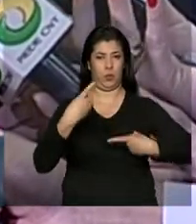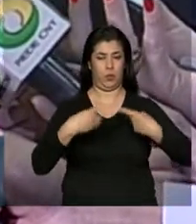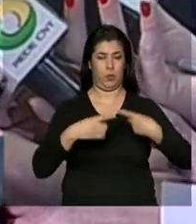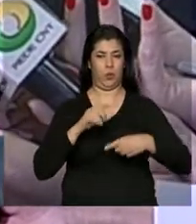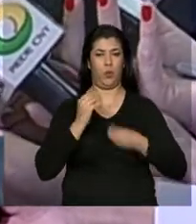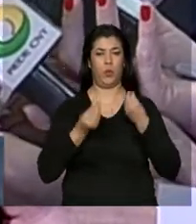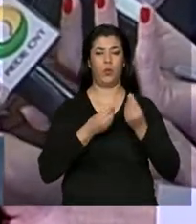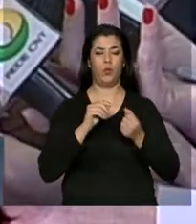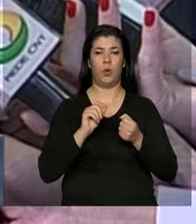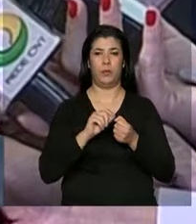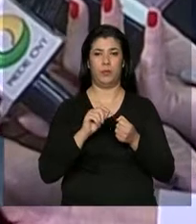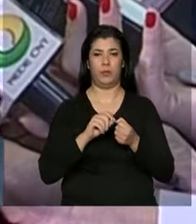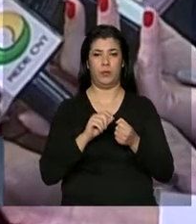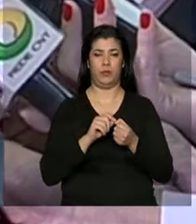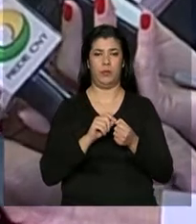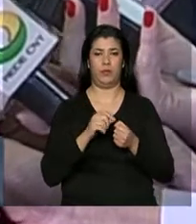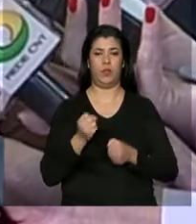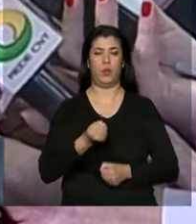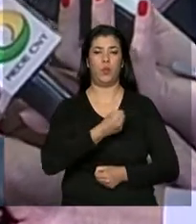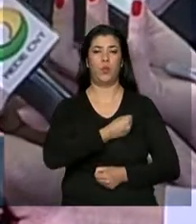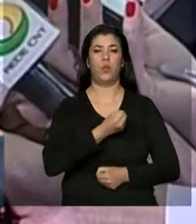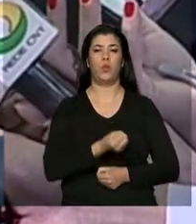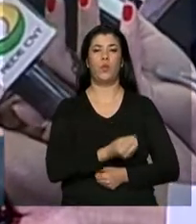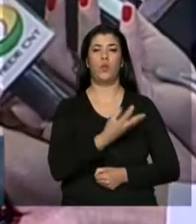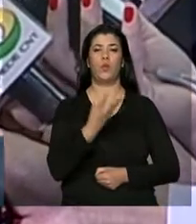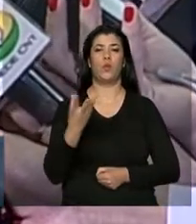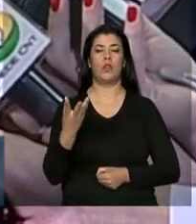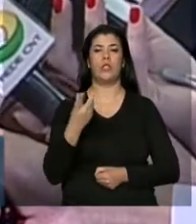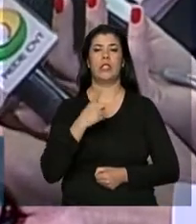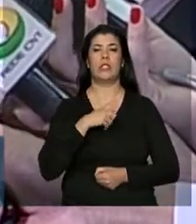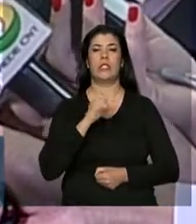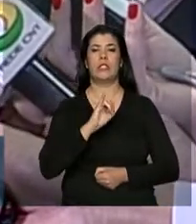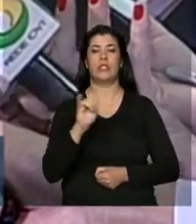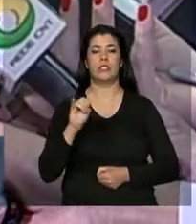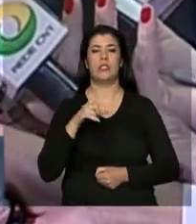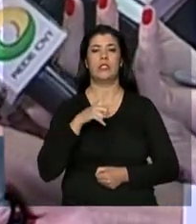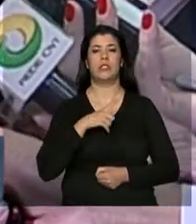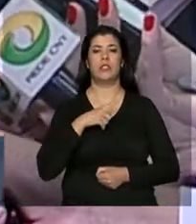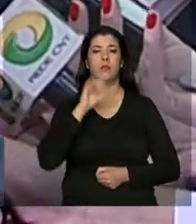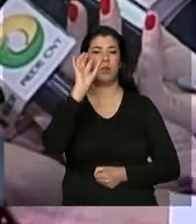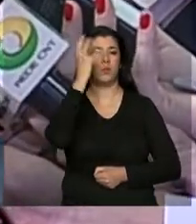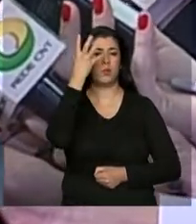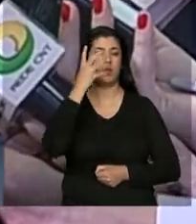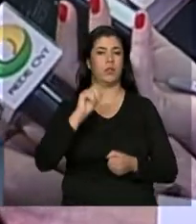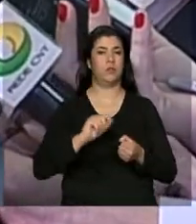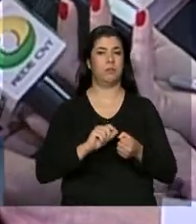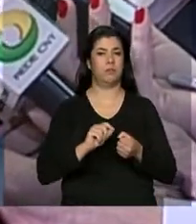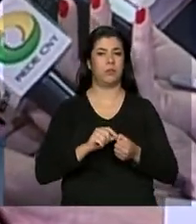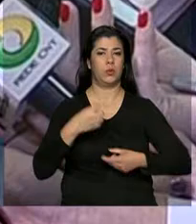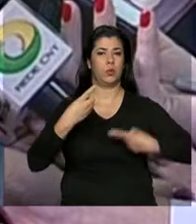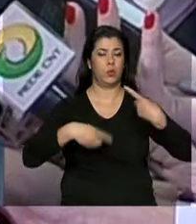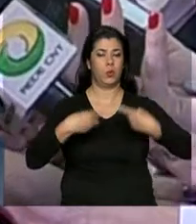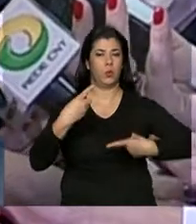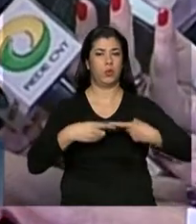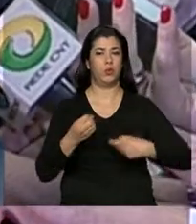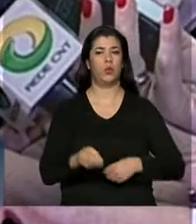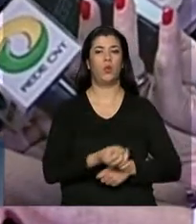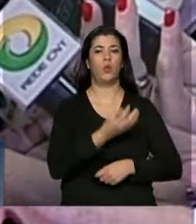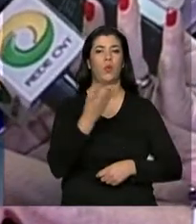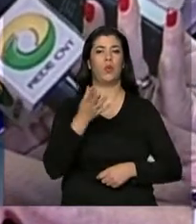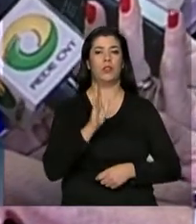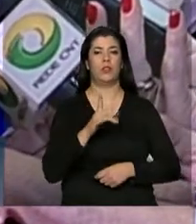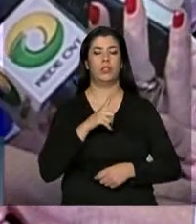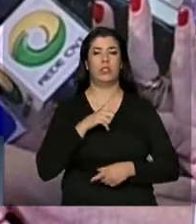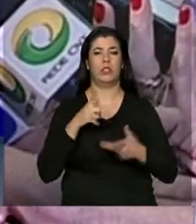número. A decisão de fazer, está tomada. Discutimos agora o quantitativo.